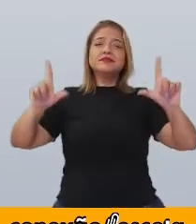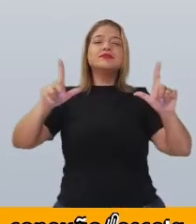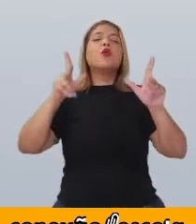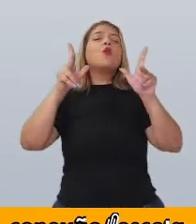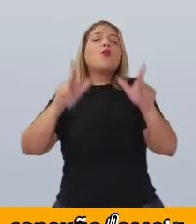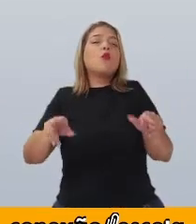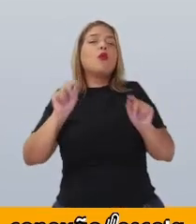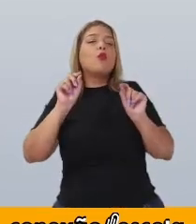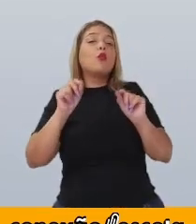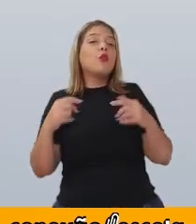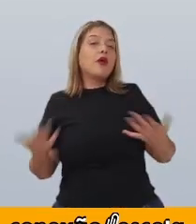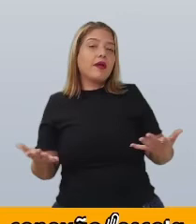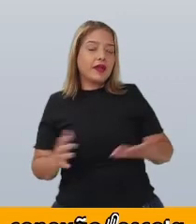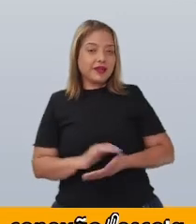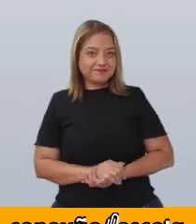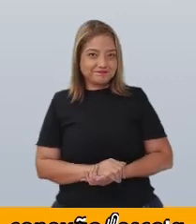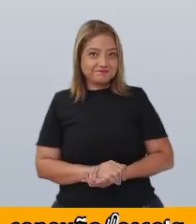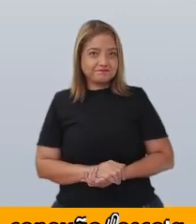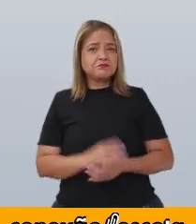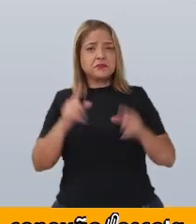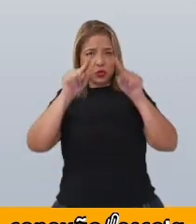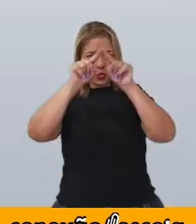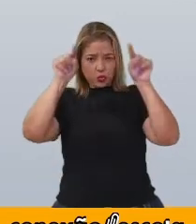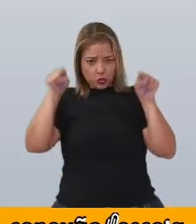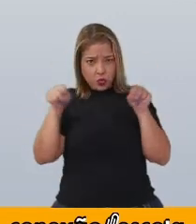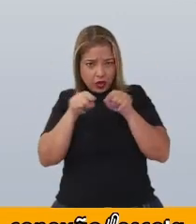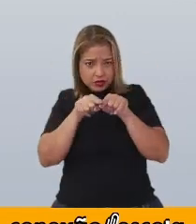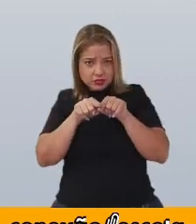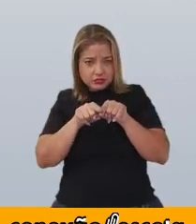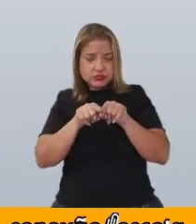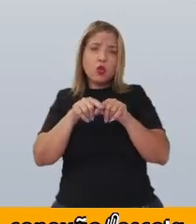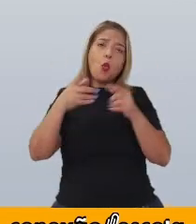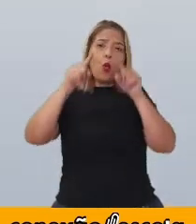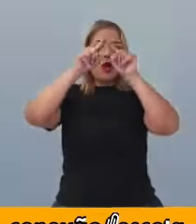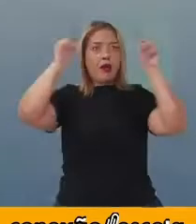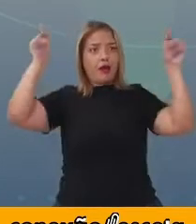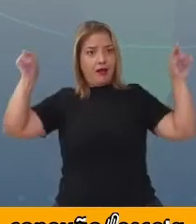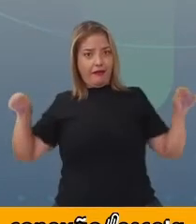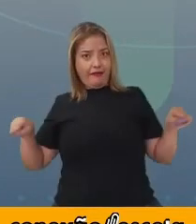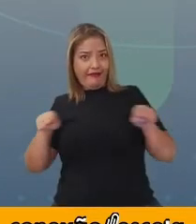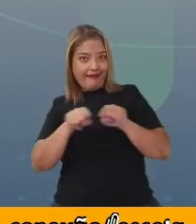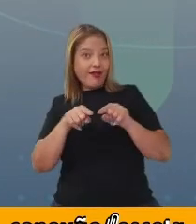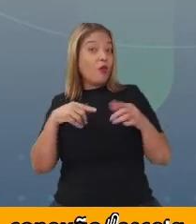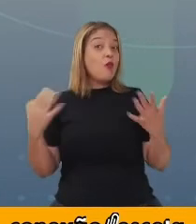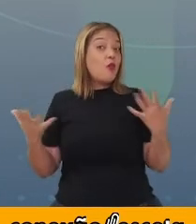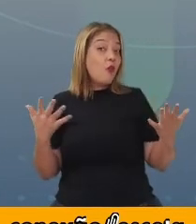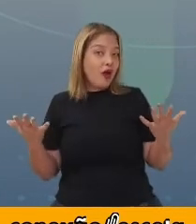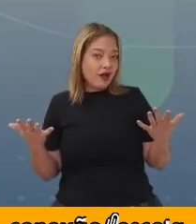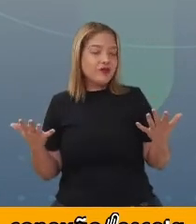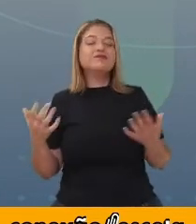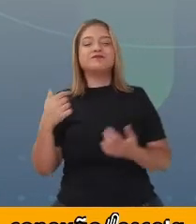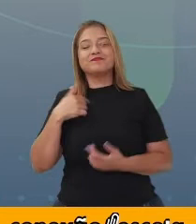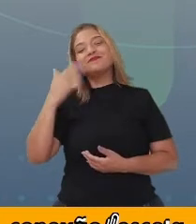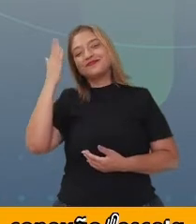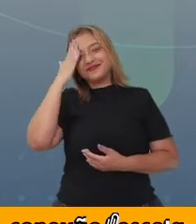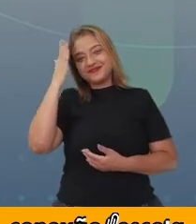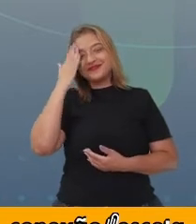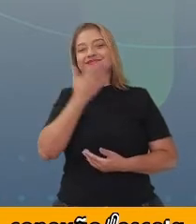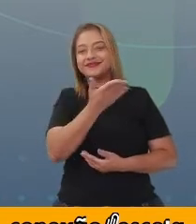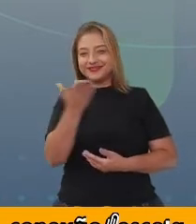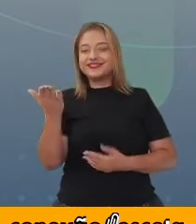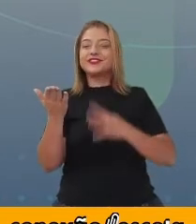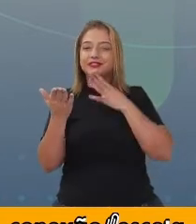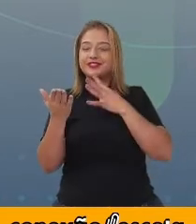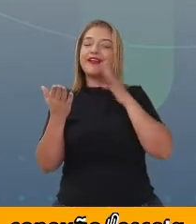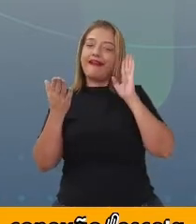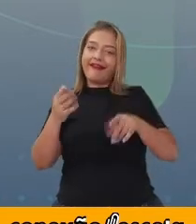formato? Observa a TV. É quadrado? É retângulo? Ah, eu tenho certeza que é